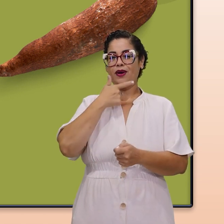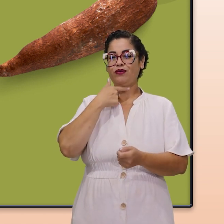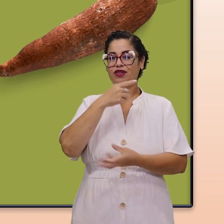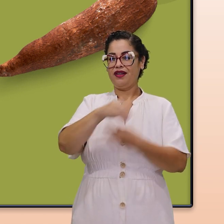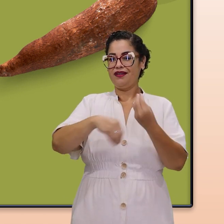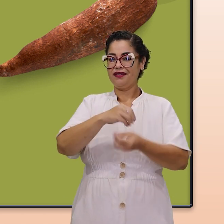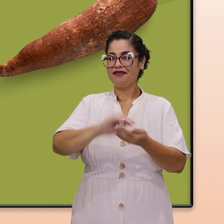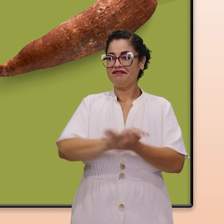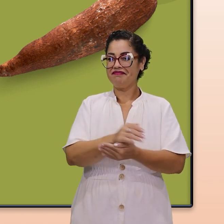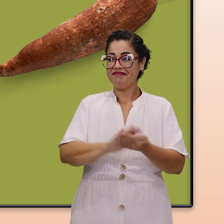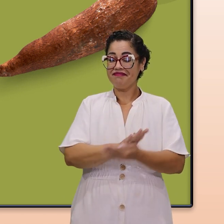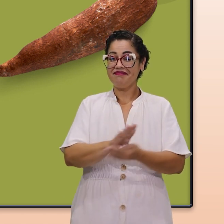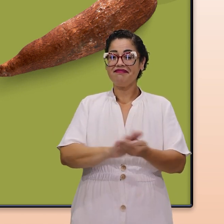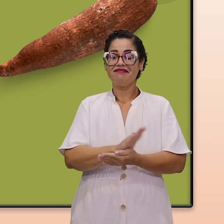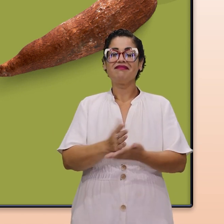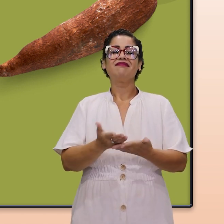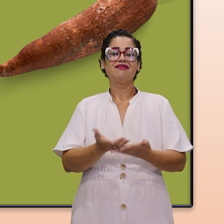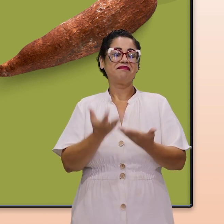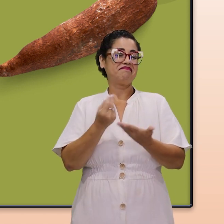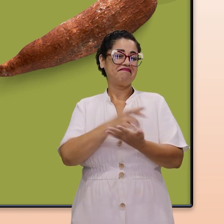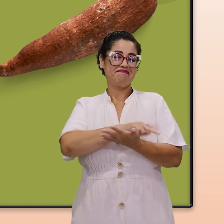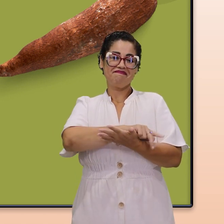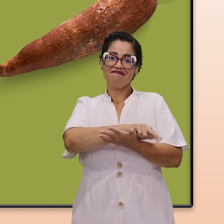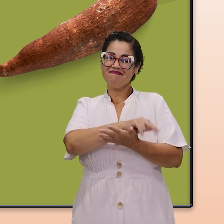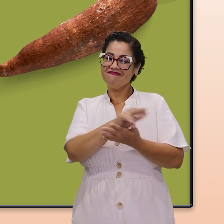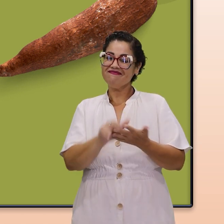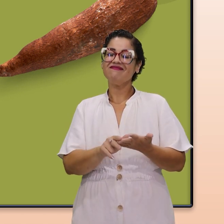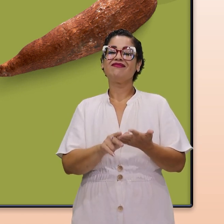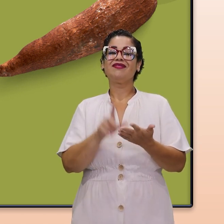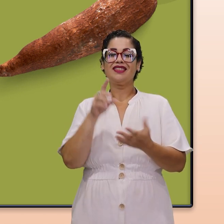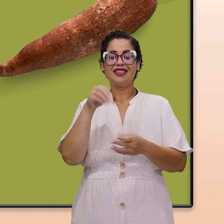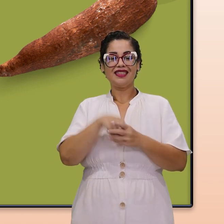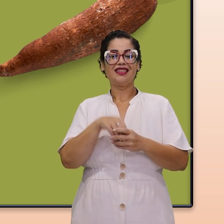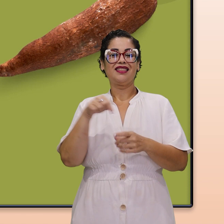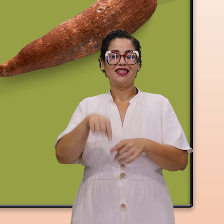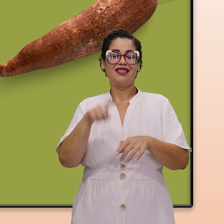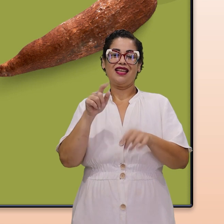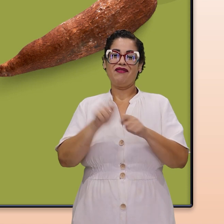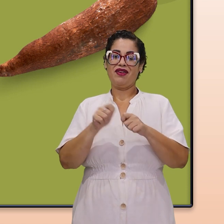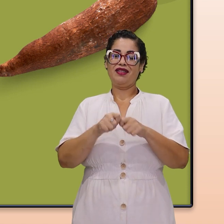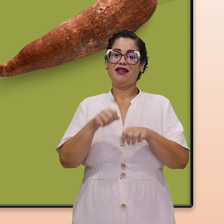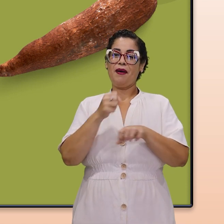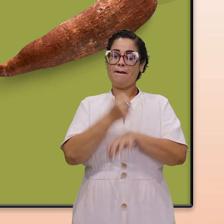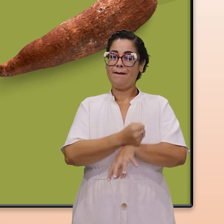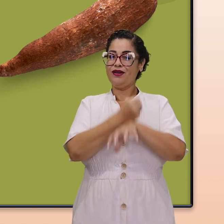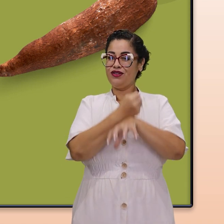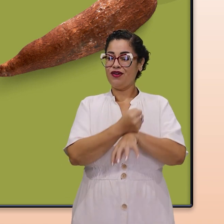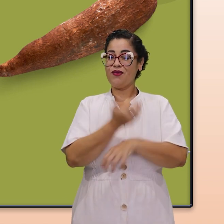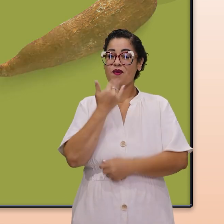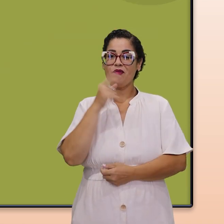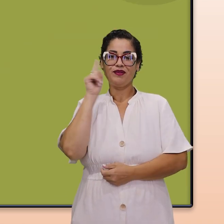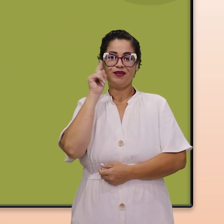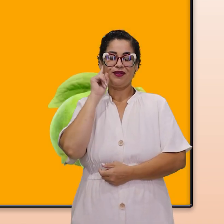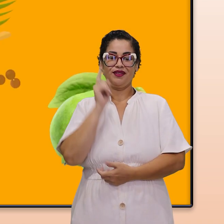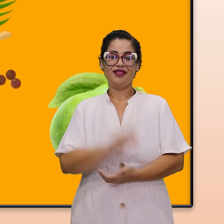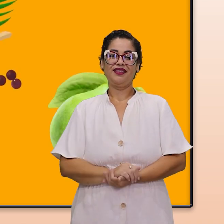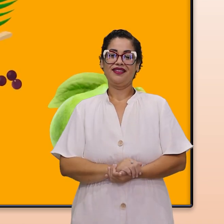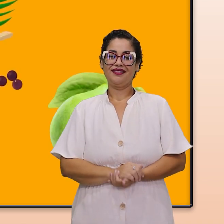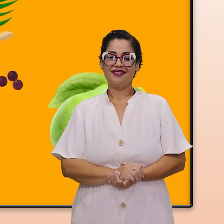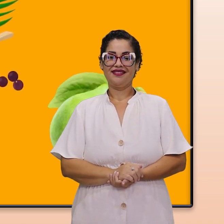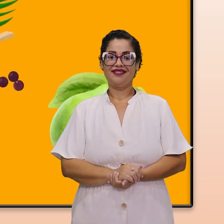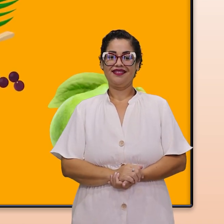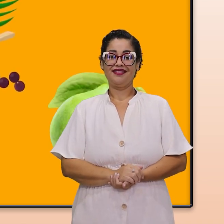queijo, por exemplo, e muitos outros derivados da mandioca que nós comemos no nosso dia a dia.